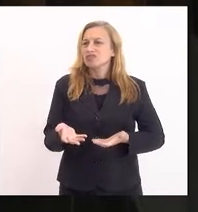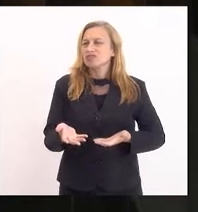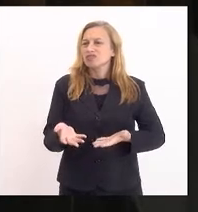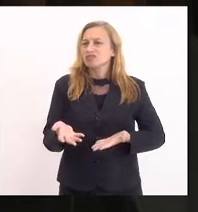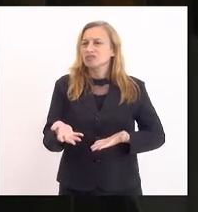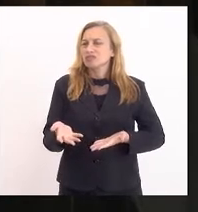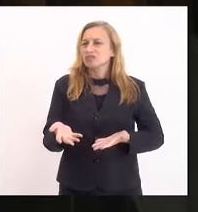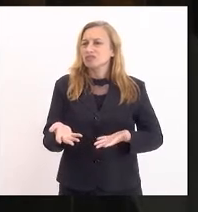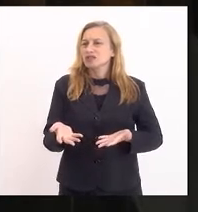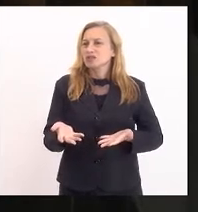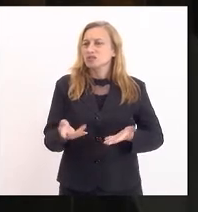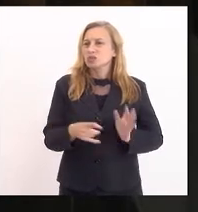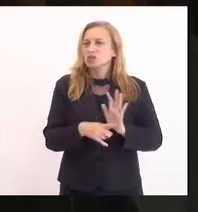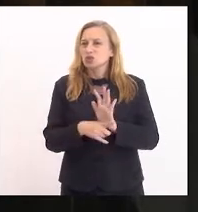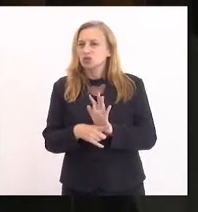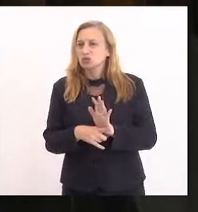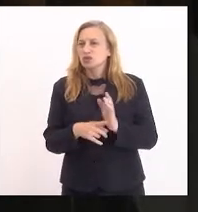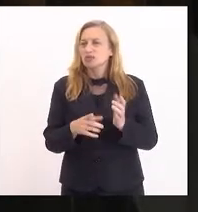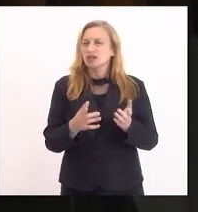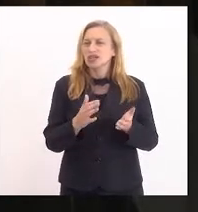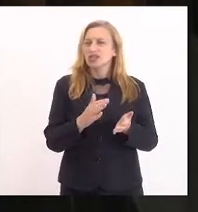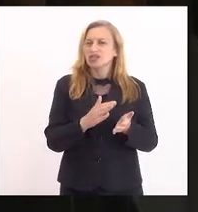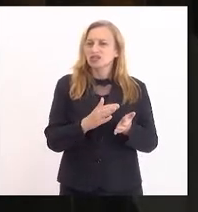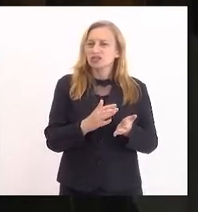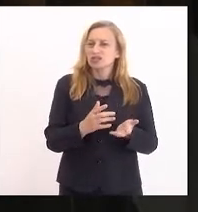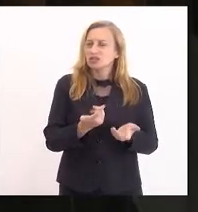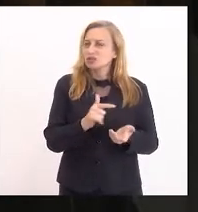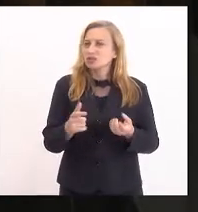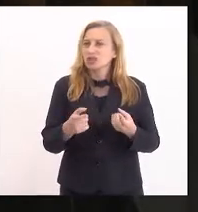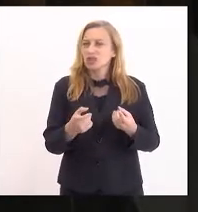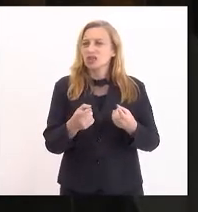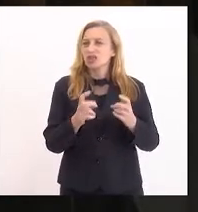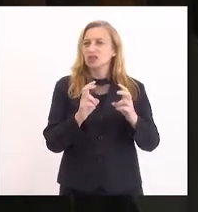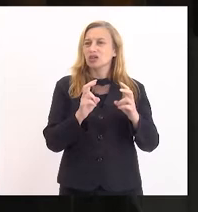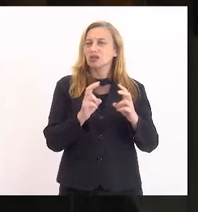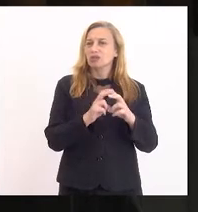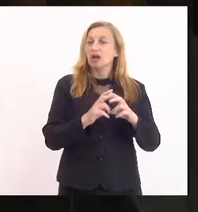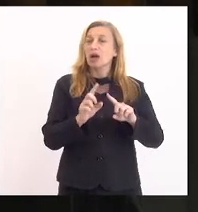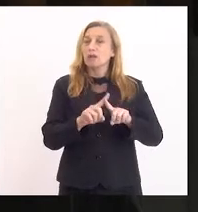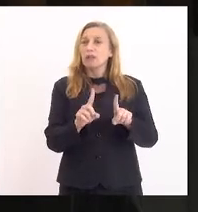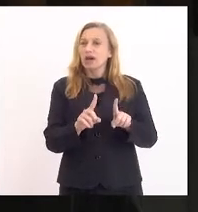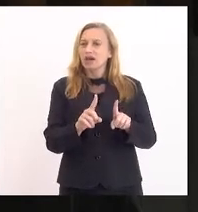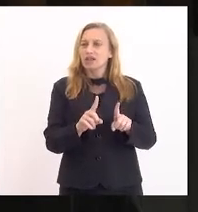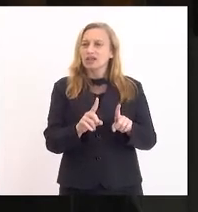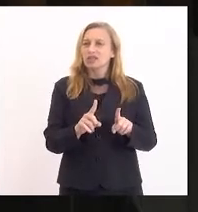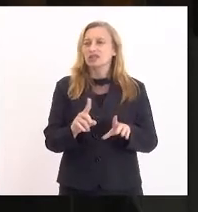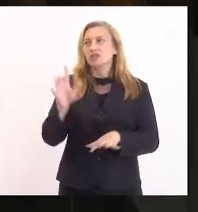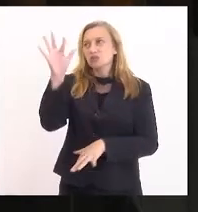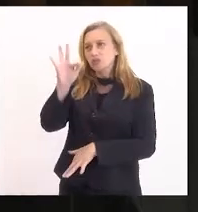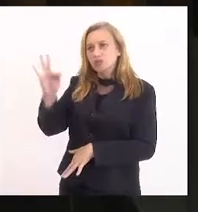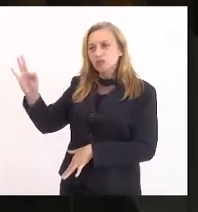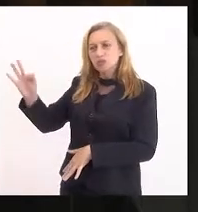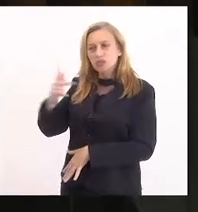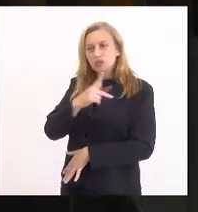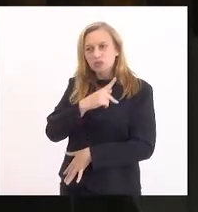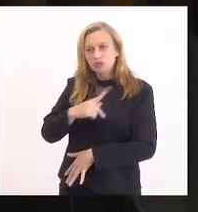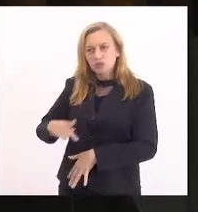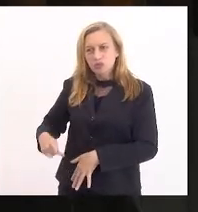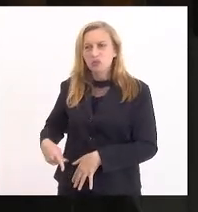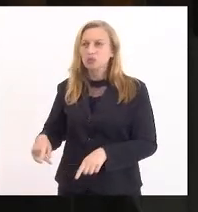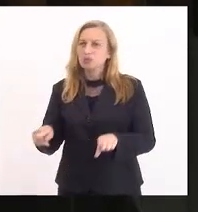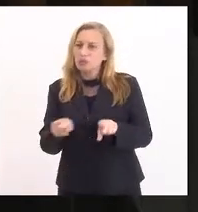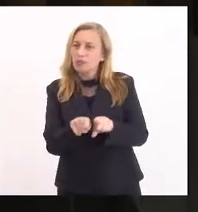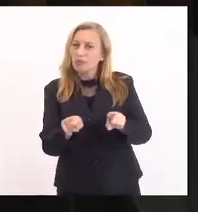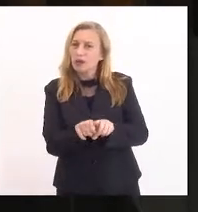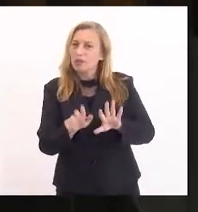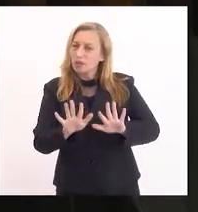principalmente, mas não só, o presidente da França. E é